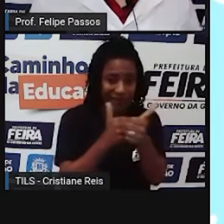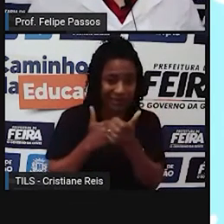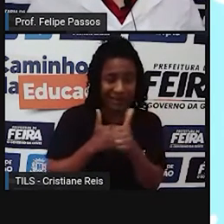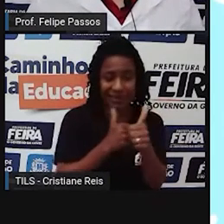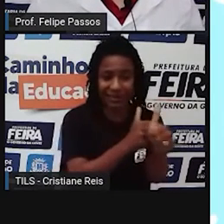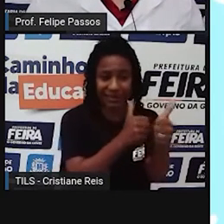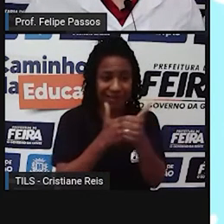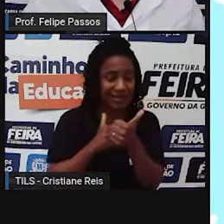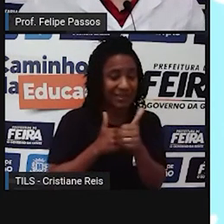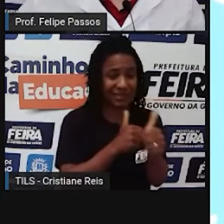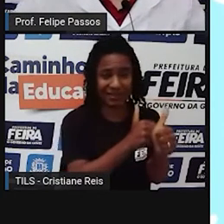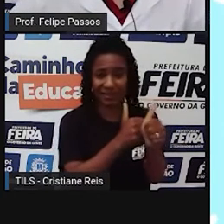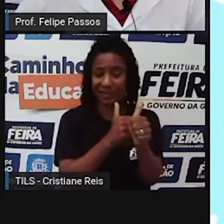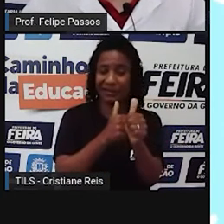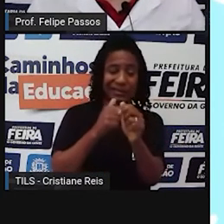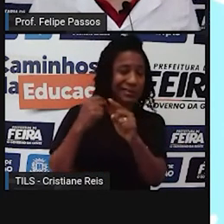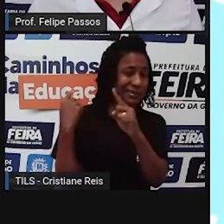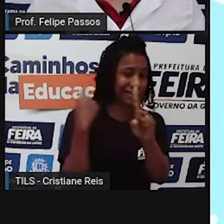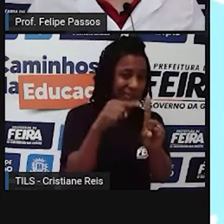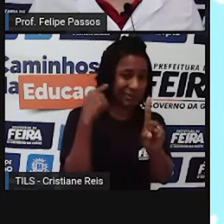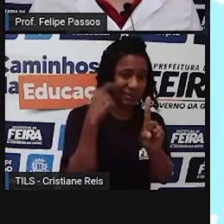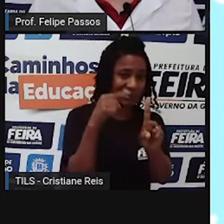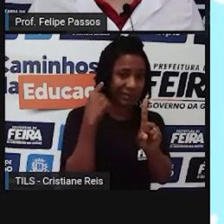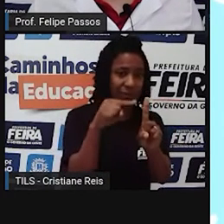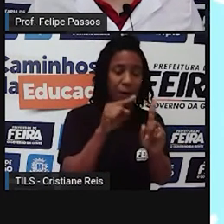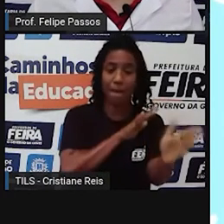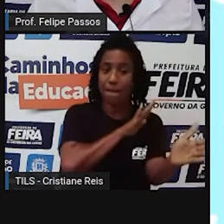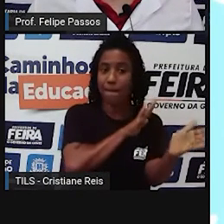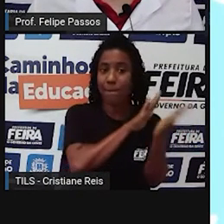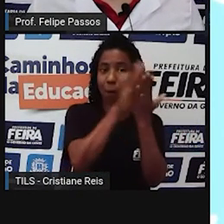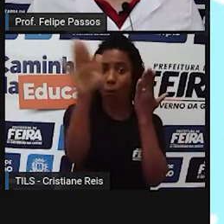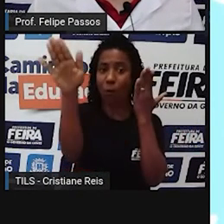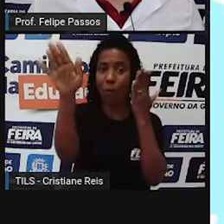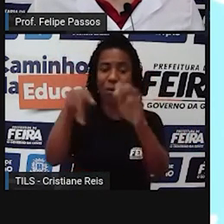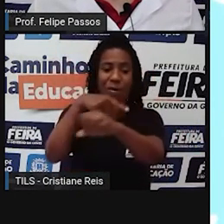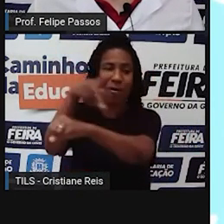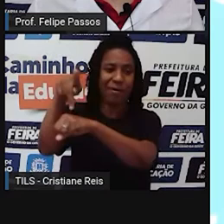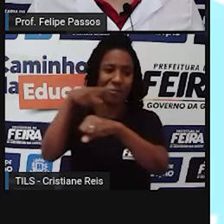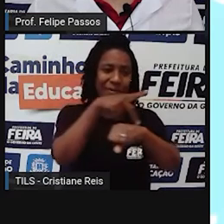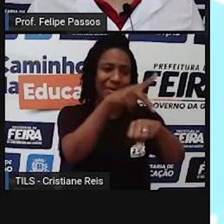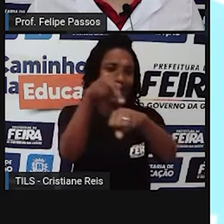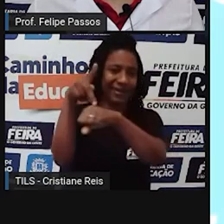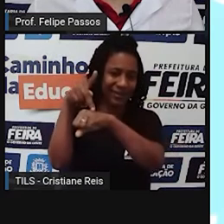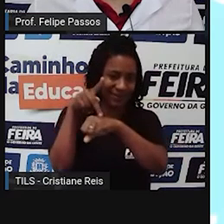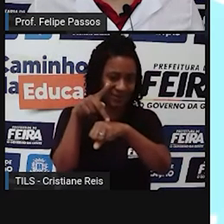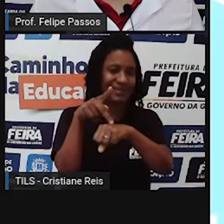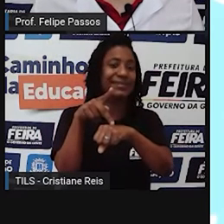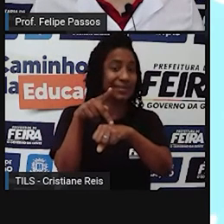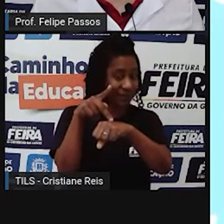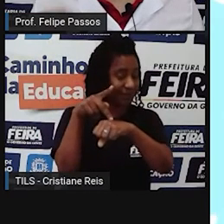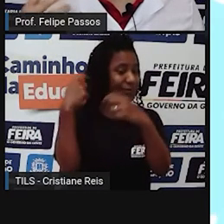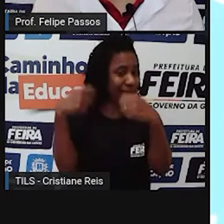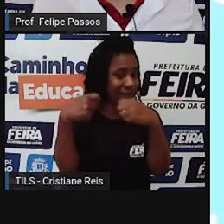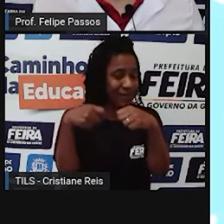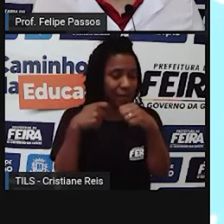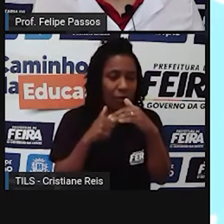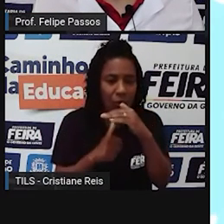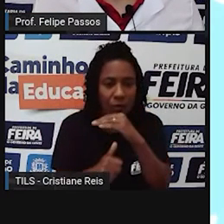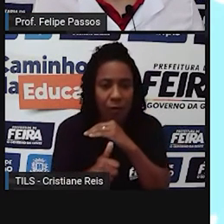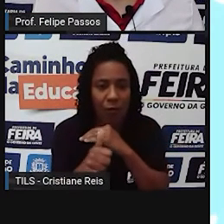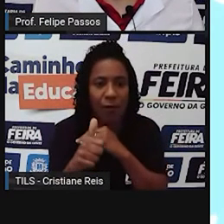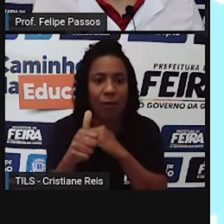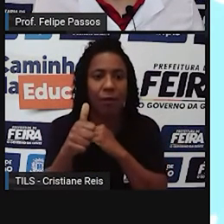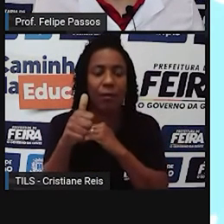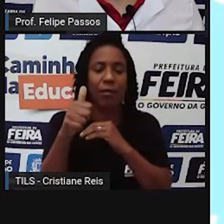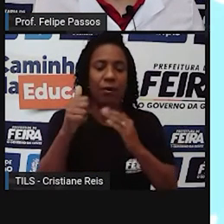se beneficiar de asilo em outros países. É o que eu estava falando agora do Afeganistão, mas a gente tem diversas